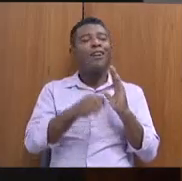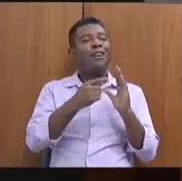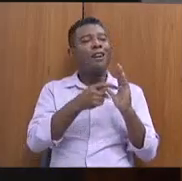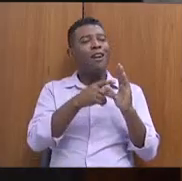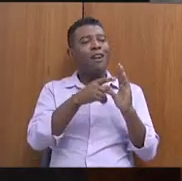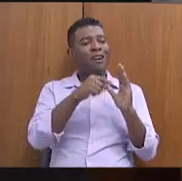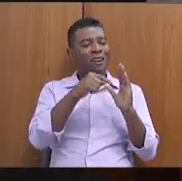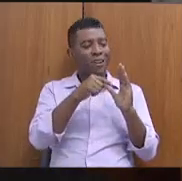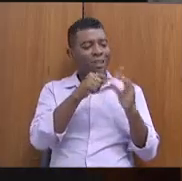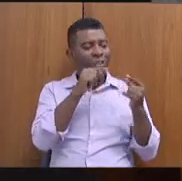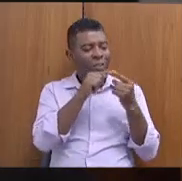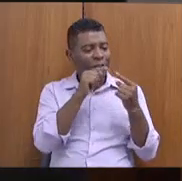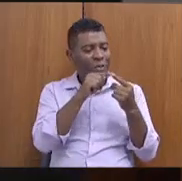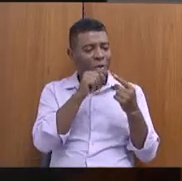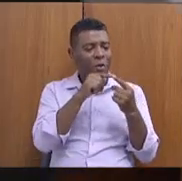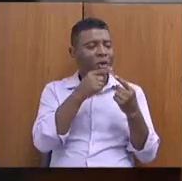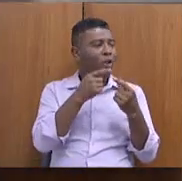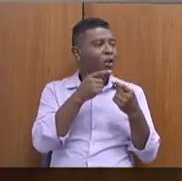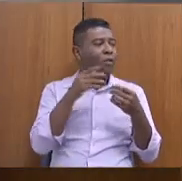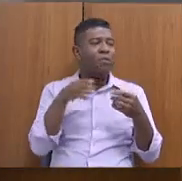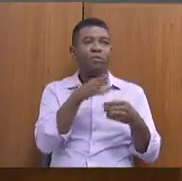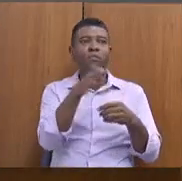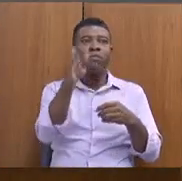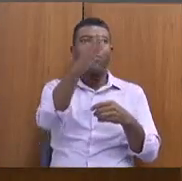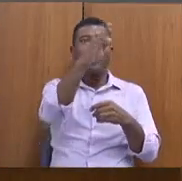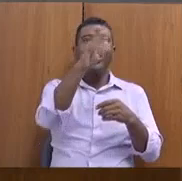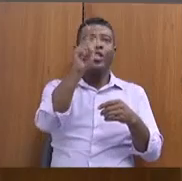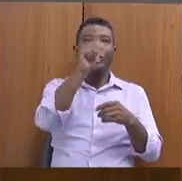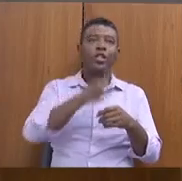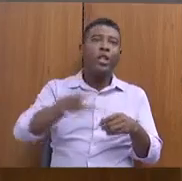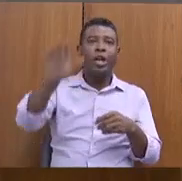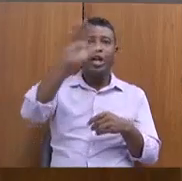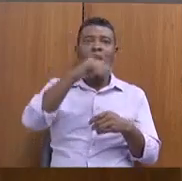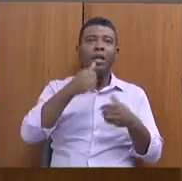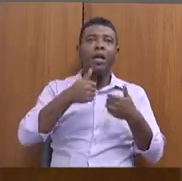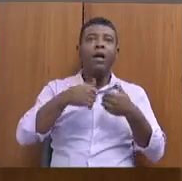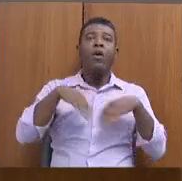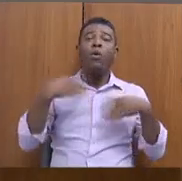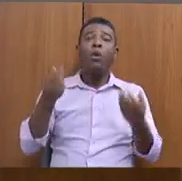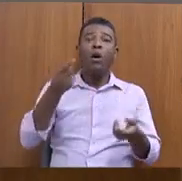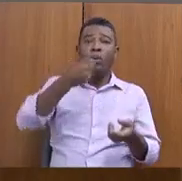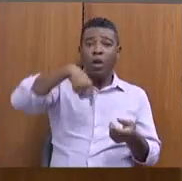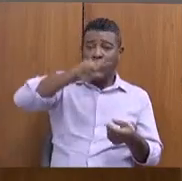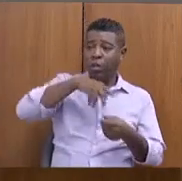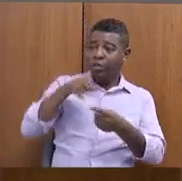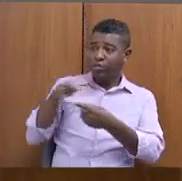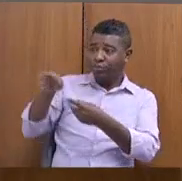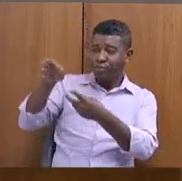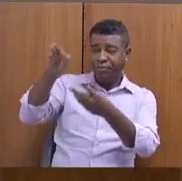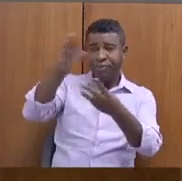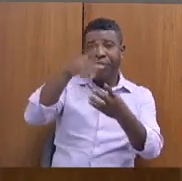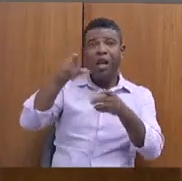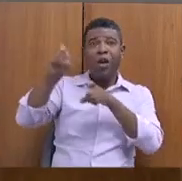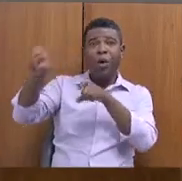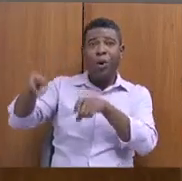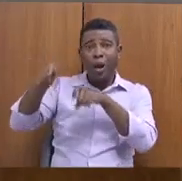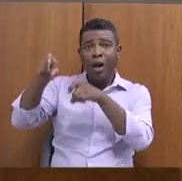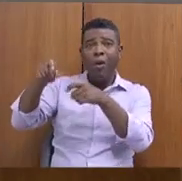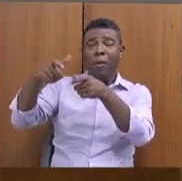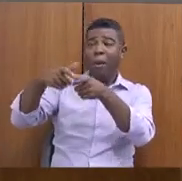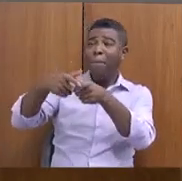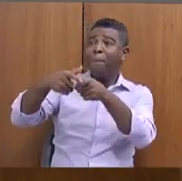falo que nós estamos lá, municípios de DHB e o Zona Rural, a maioria das comunidades atendidas são quilombolas.